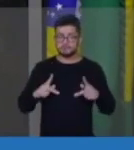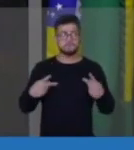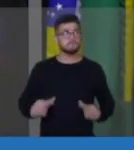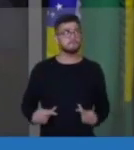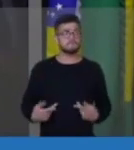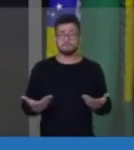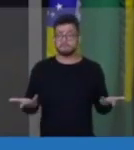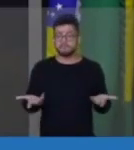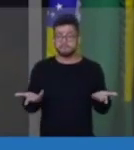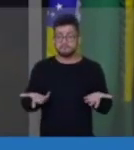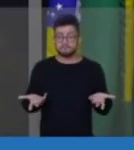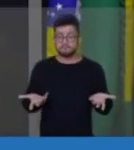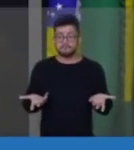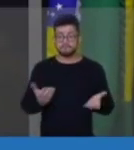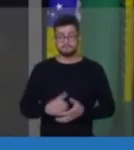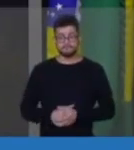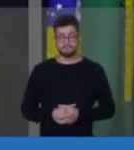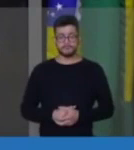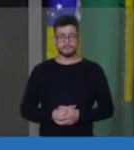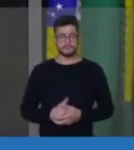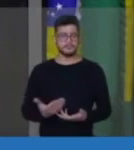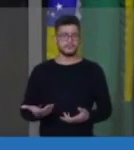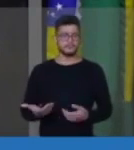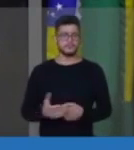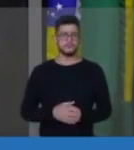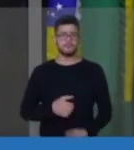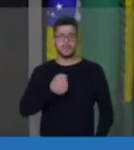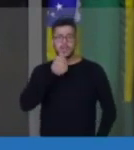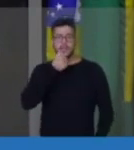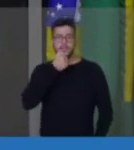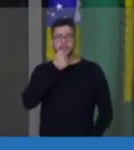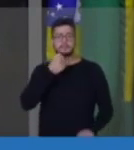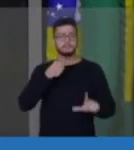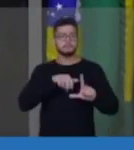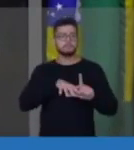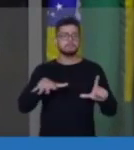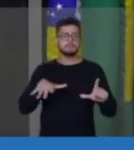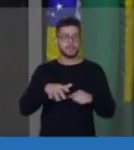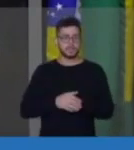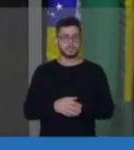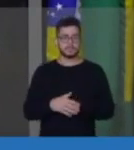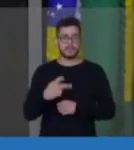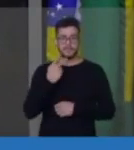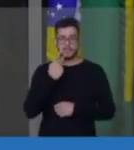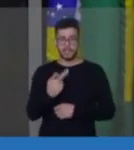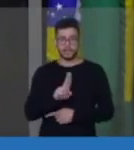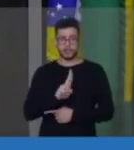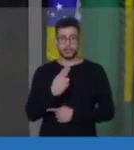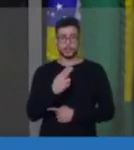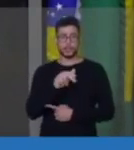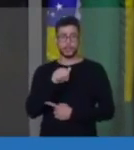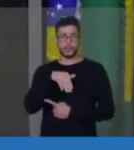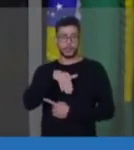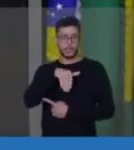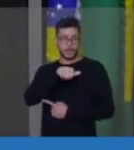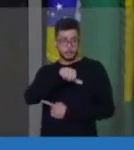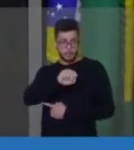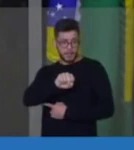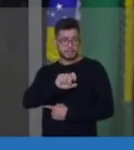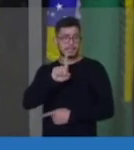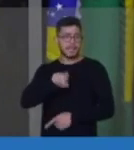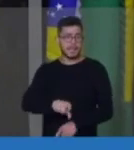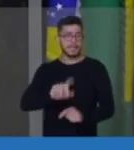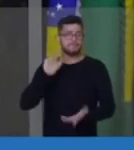Cadê a imprensa chamando o Hamas do que ele realmente é? Um grupo terrorista.